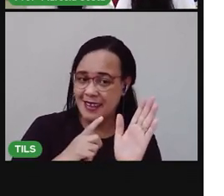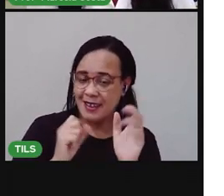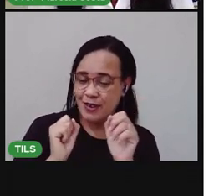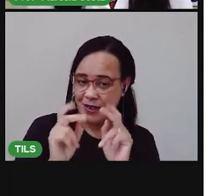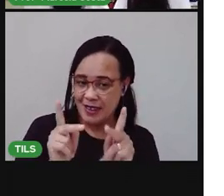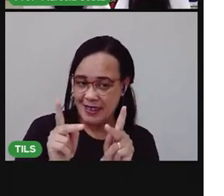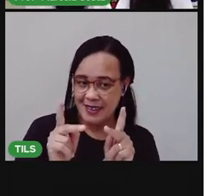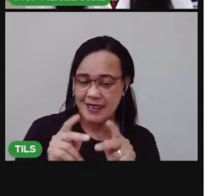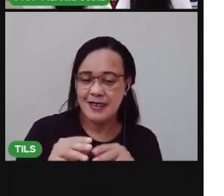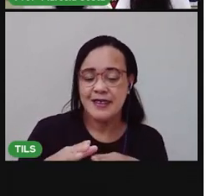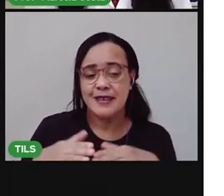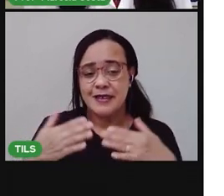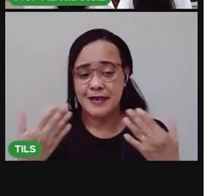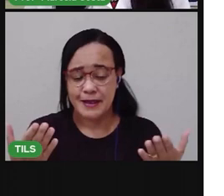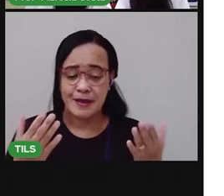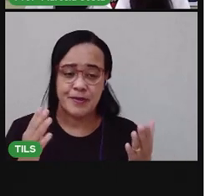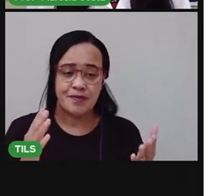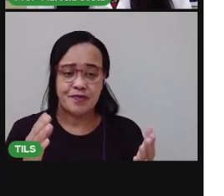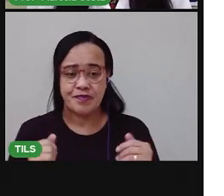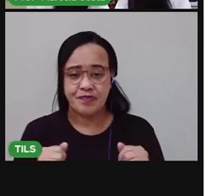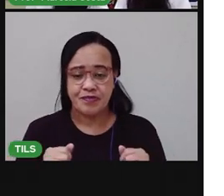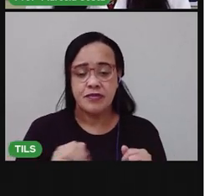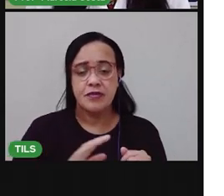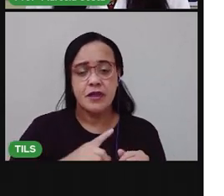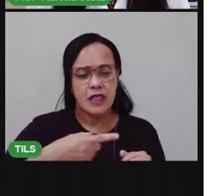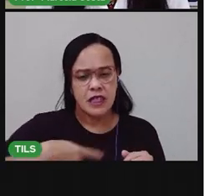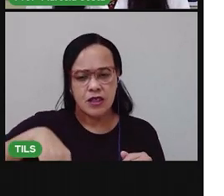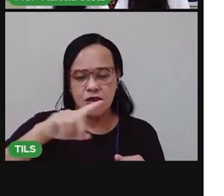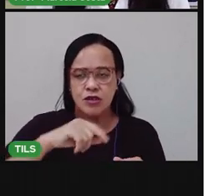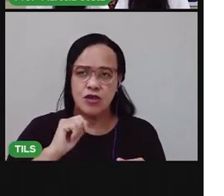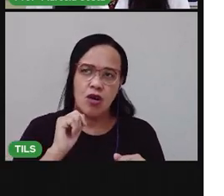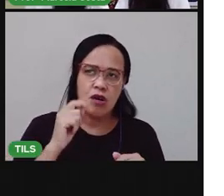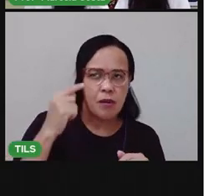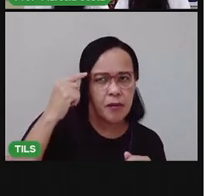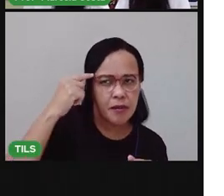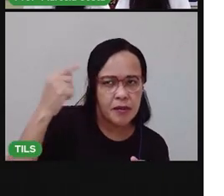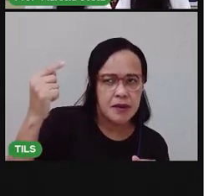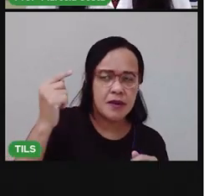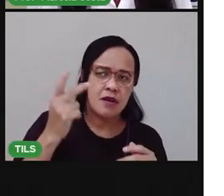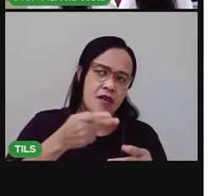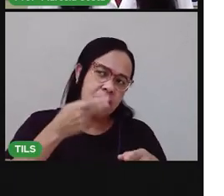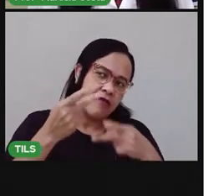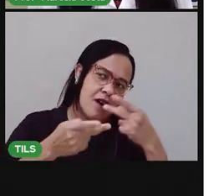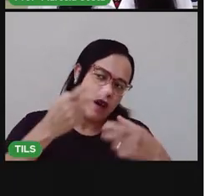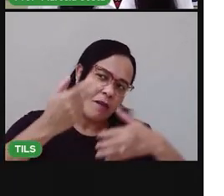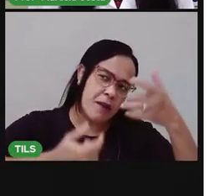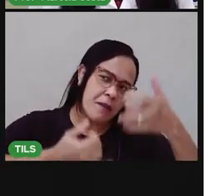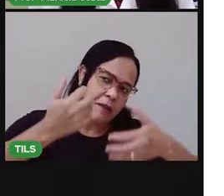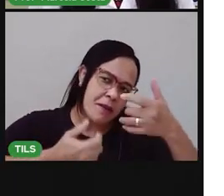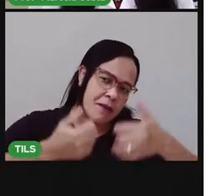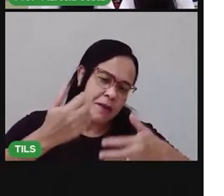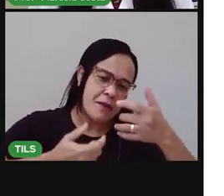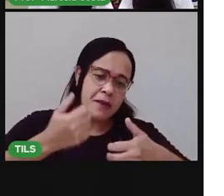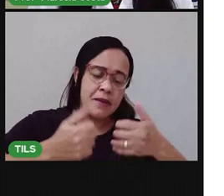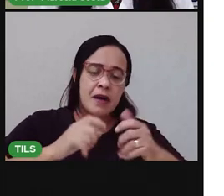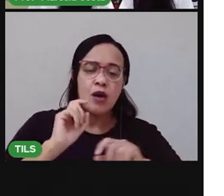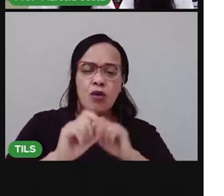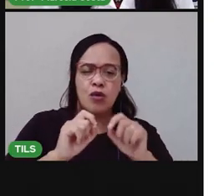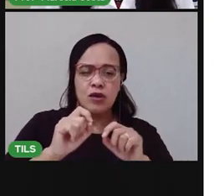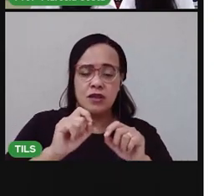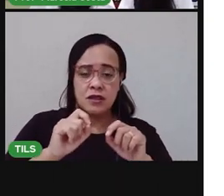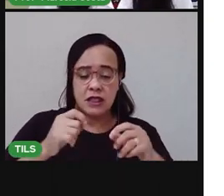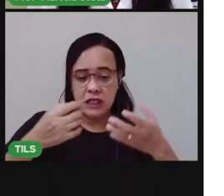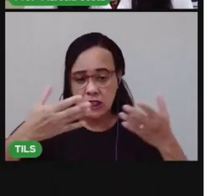Então, crianças, quando a gente fala de cuidados com o nosso corpo, né, tem uma série de